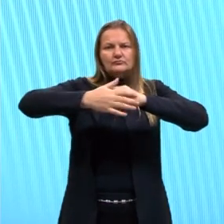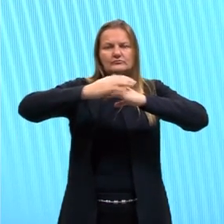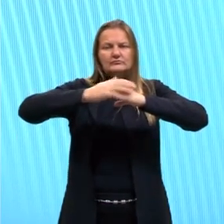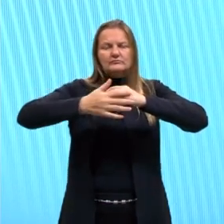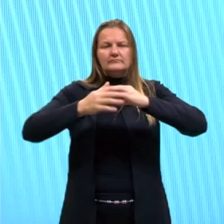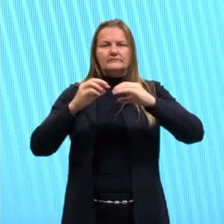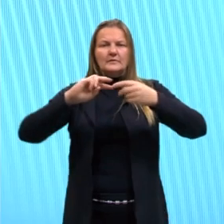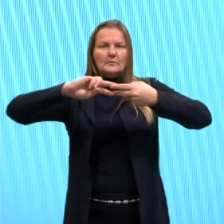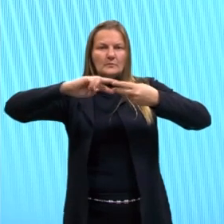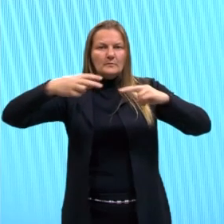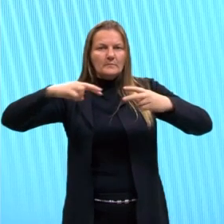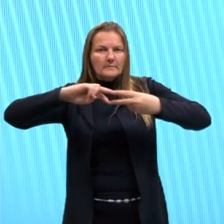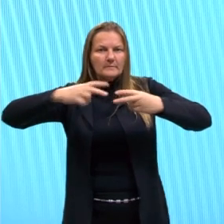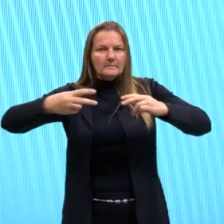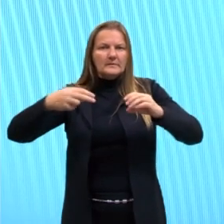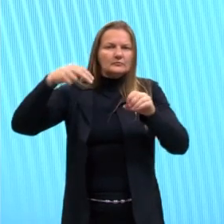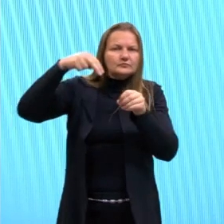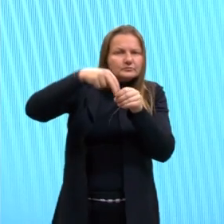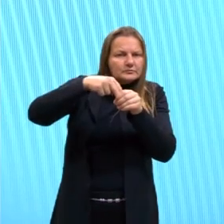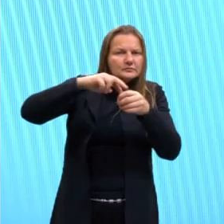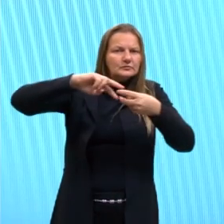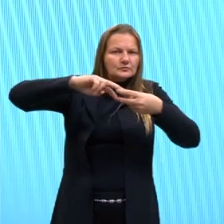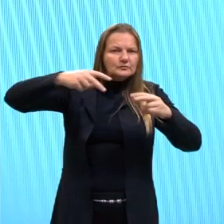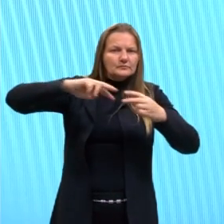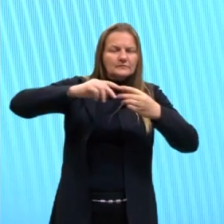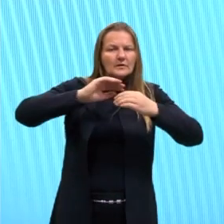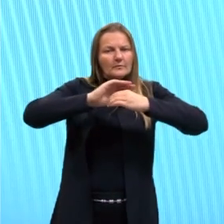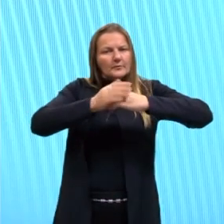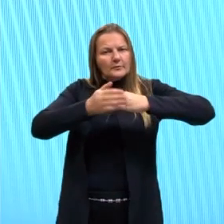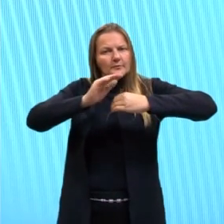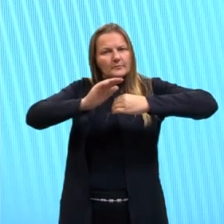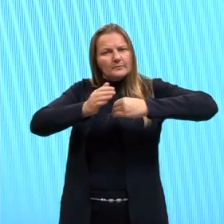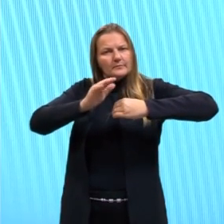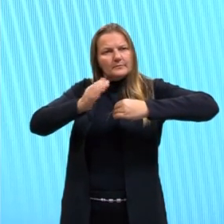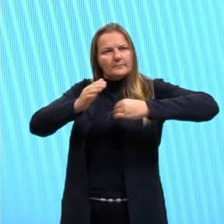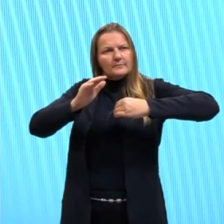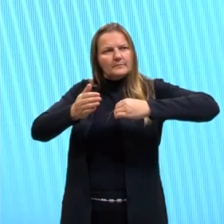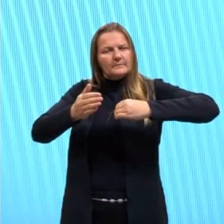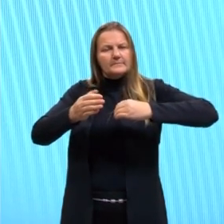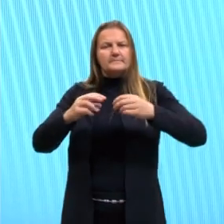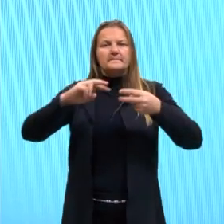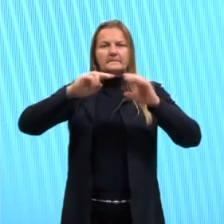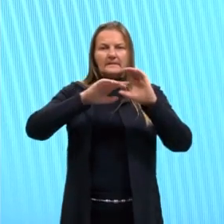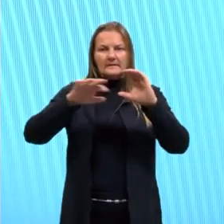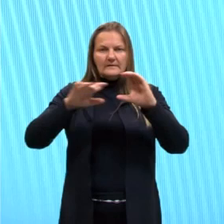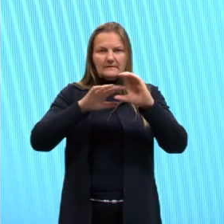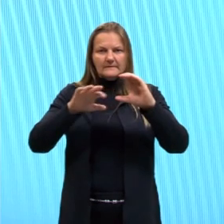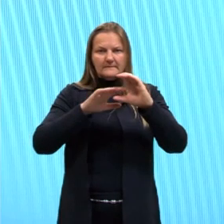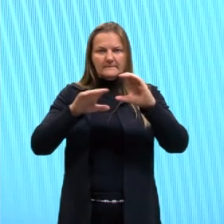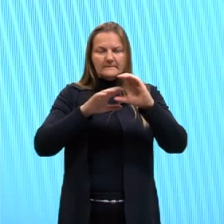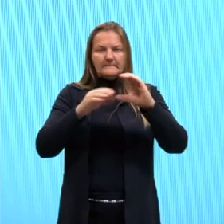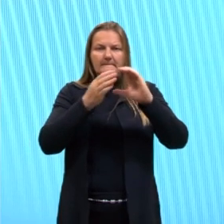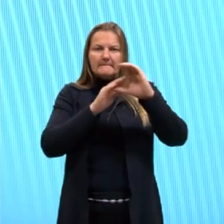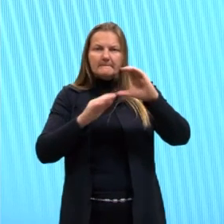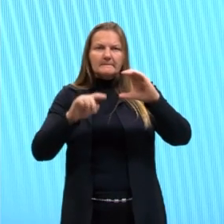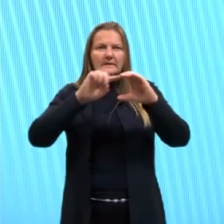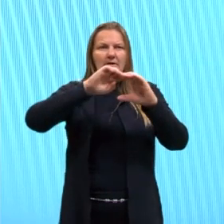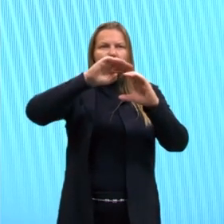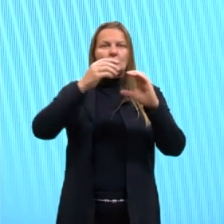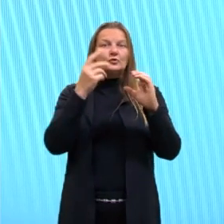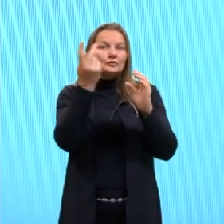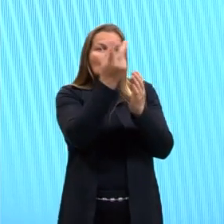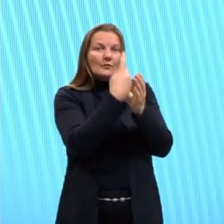genético no interior do núcleo, na parte externa, que é o citoplasma. Aí você está vendo na imagem